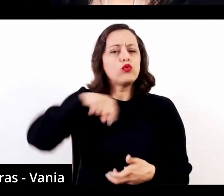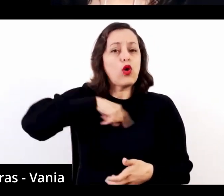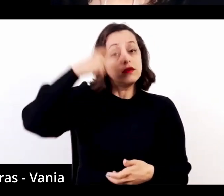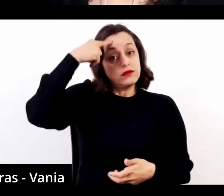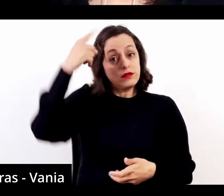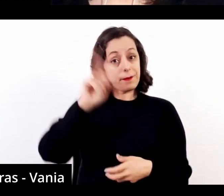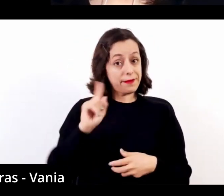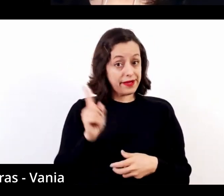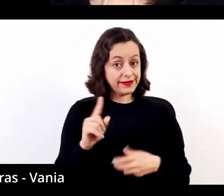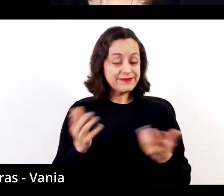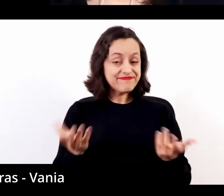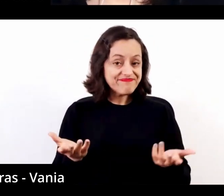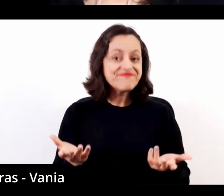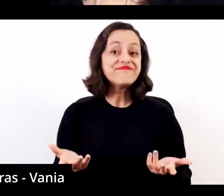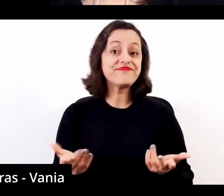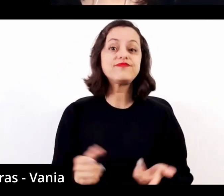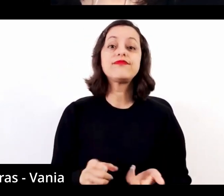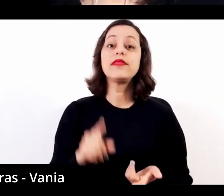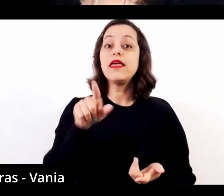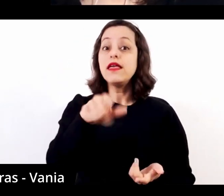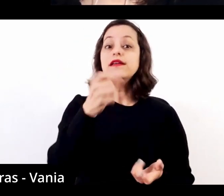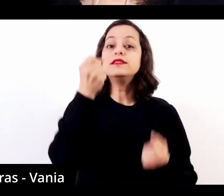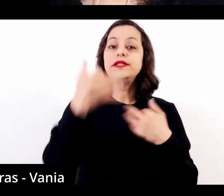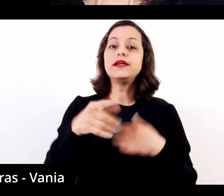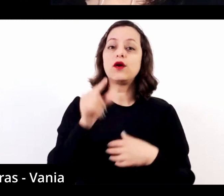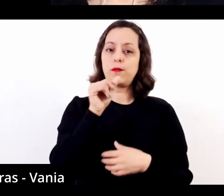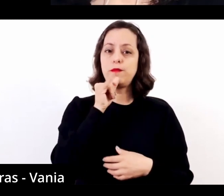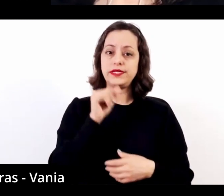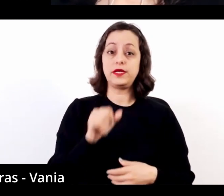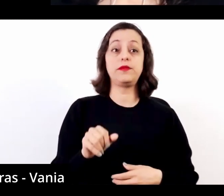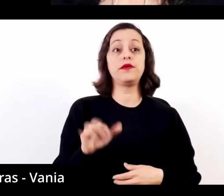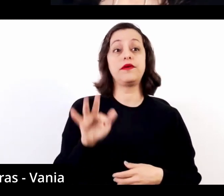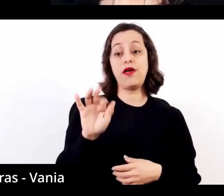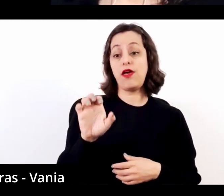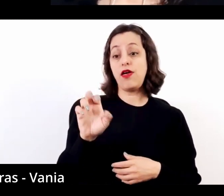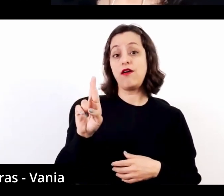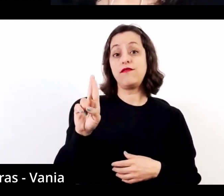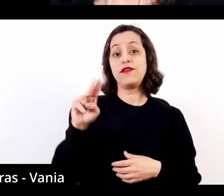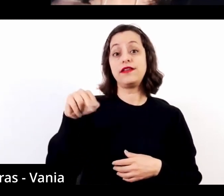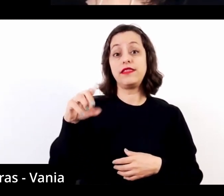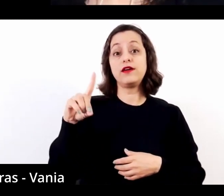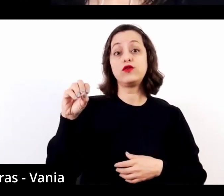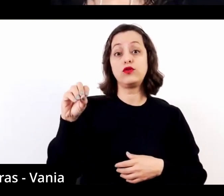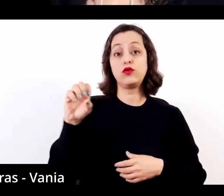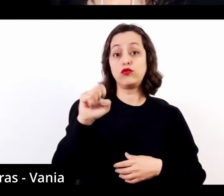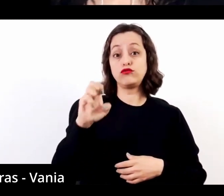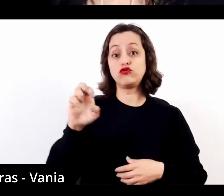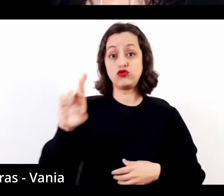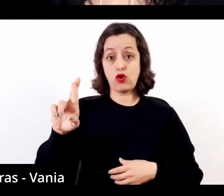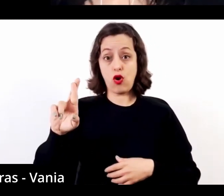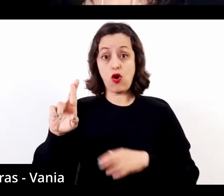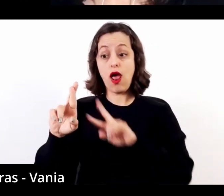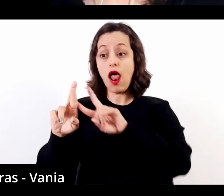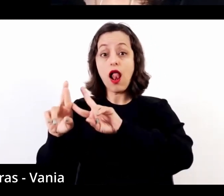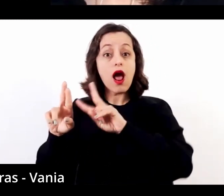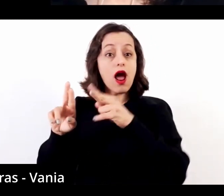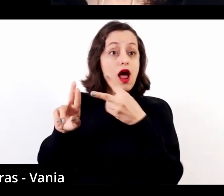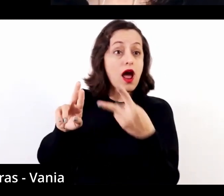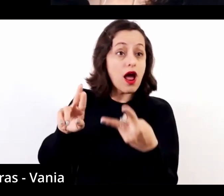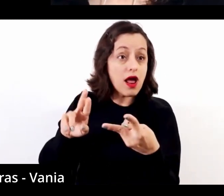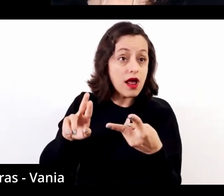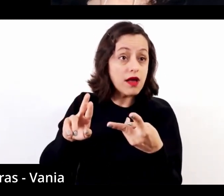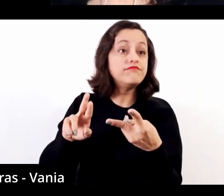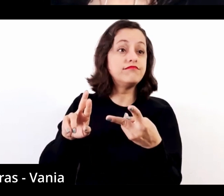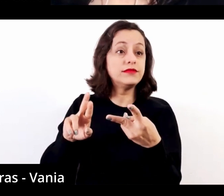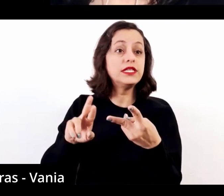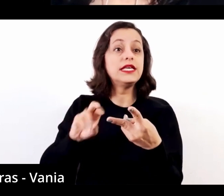E aí você comenta o seguinte, que existe um eco do Fernando Sor em Santórsola. Então, gostaria que você